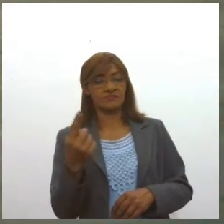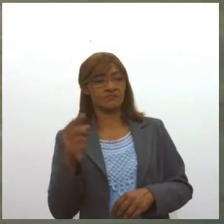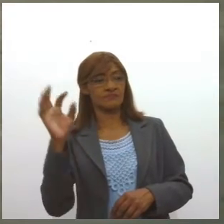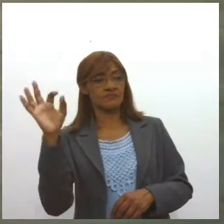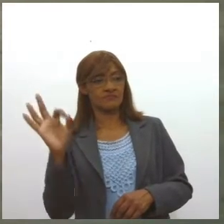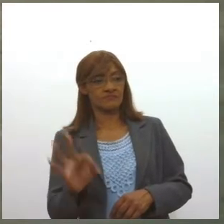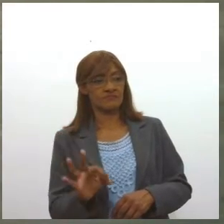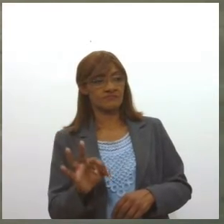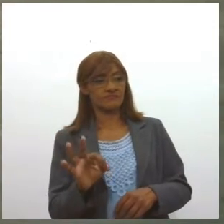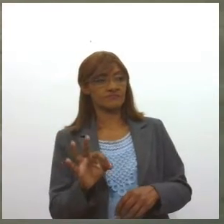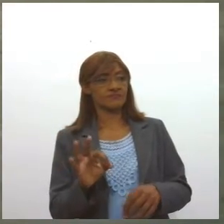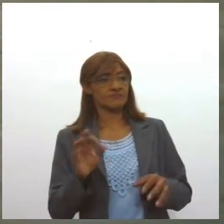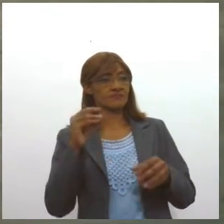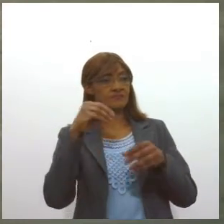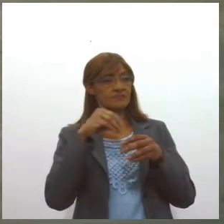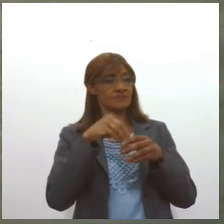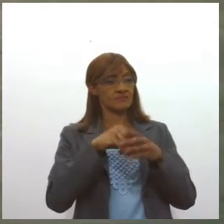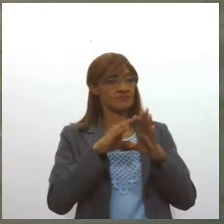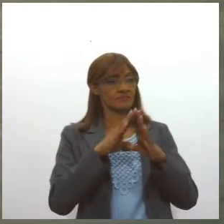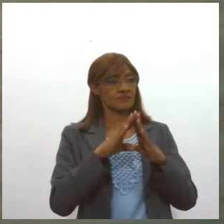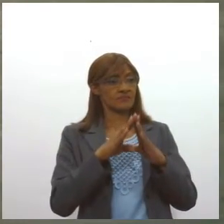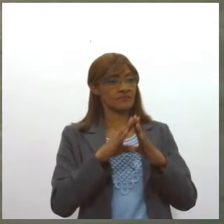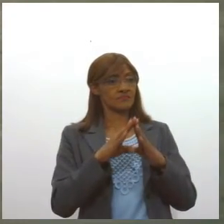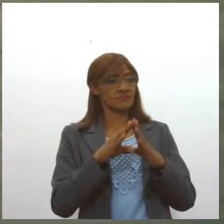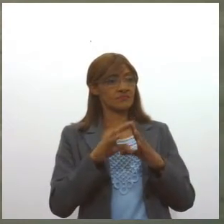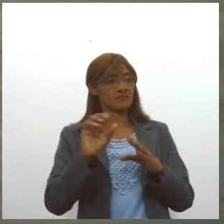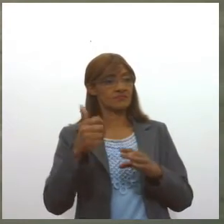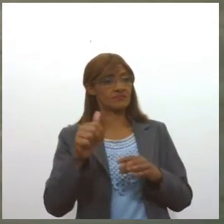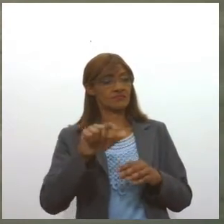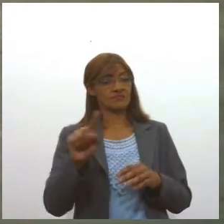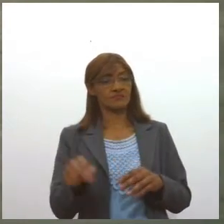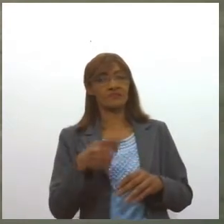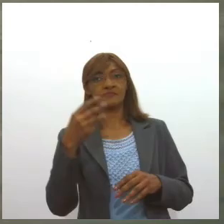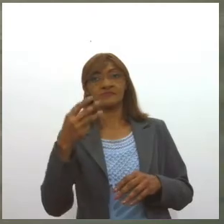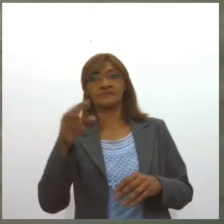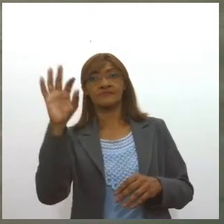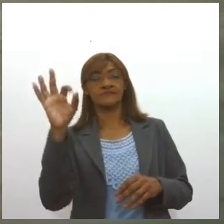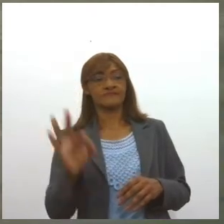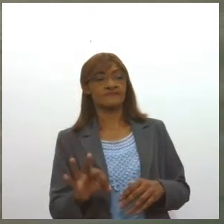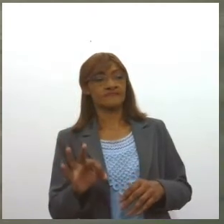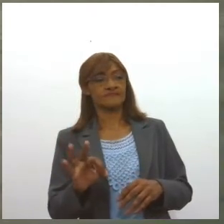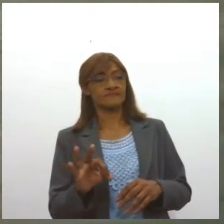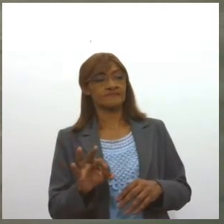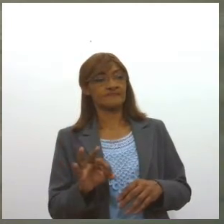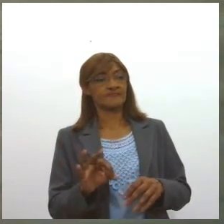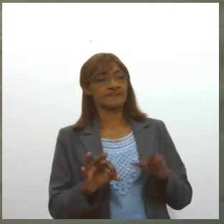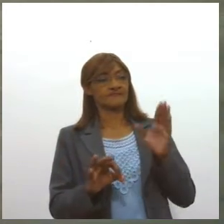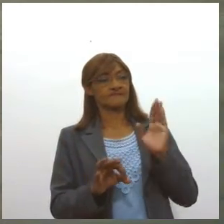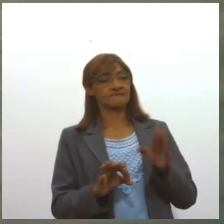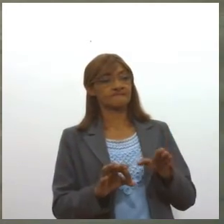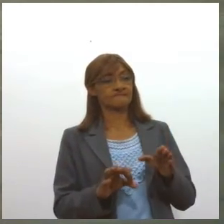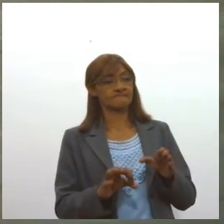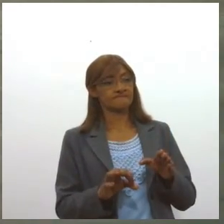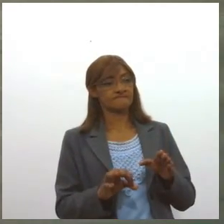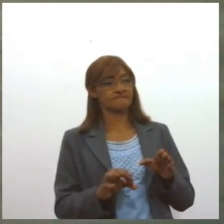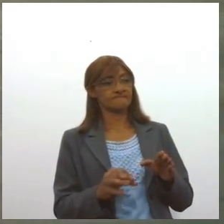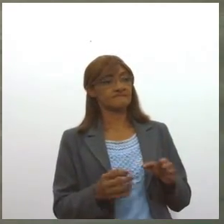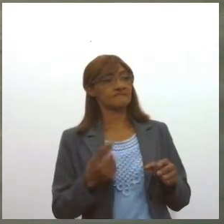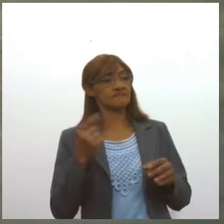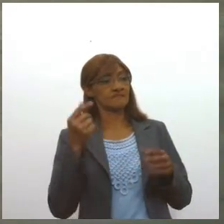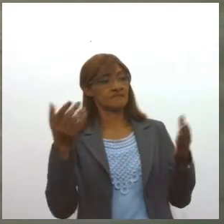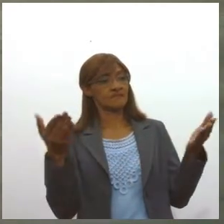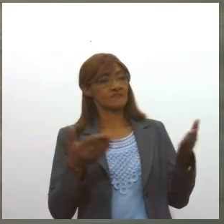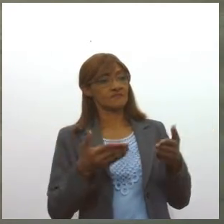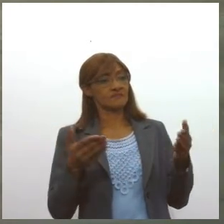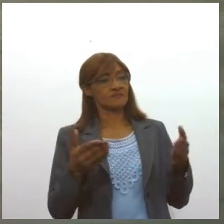residencial, o aumento será de 11,3%. Segundo a Sergaz, os preços, né, praticados no